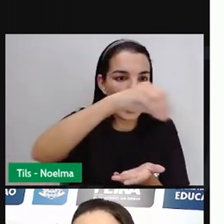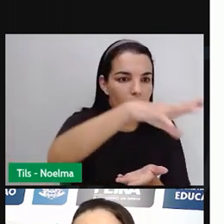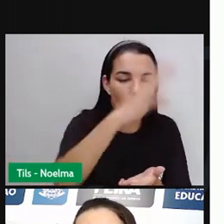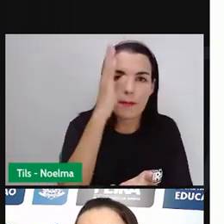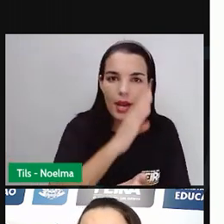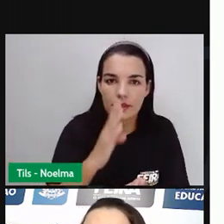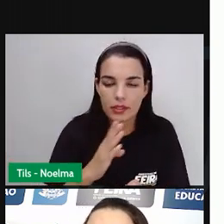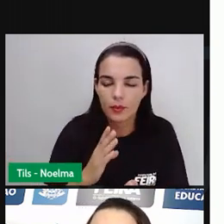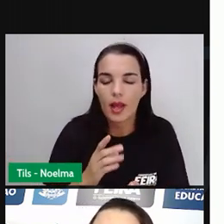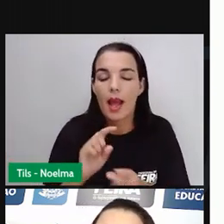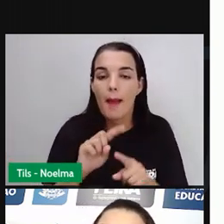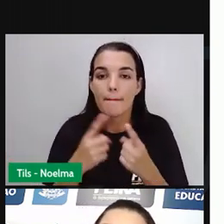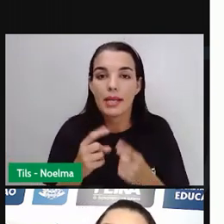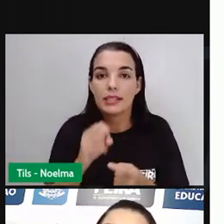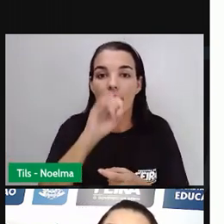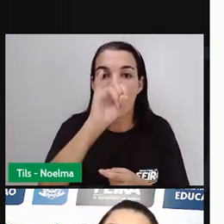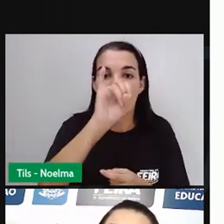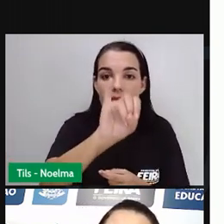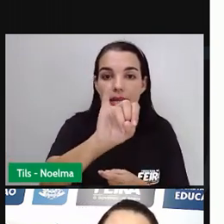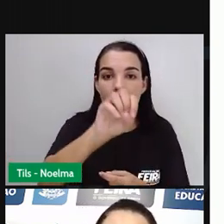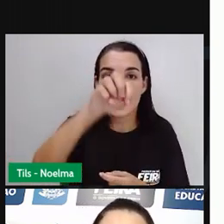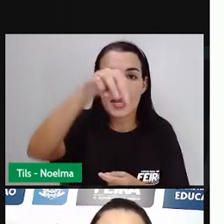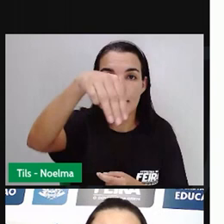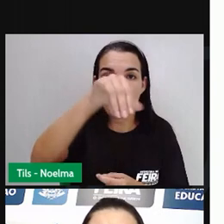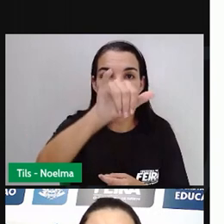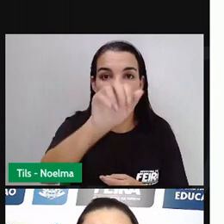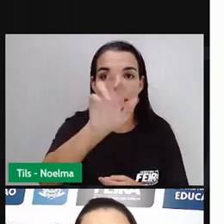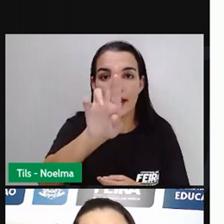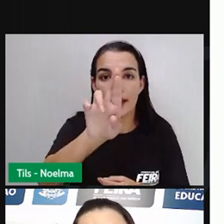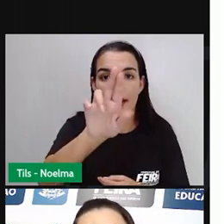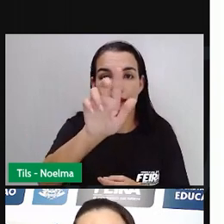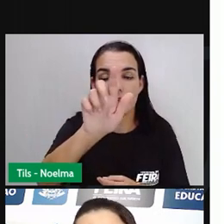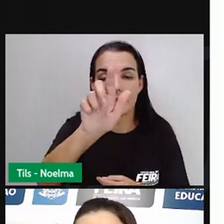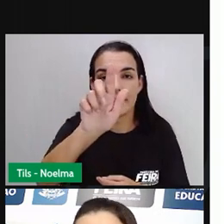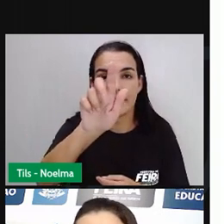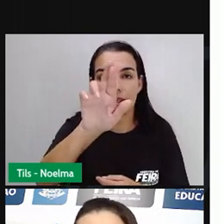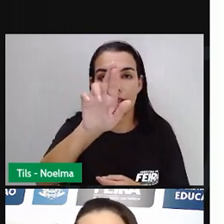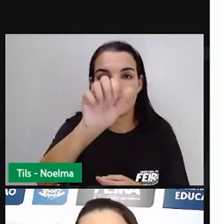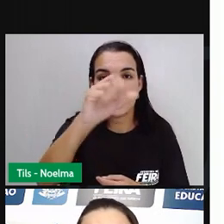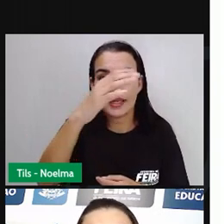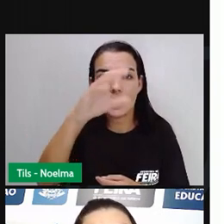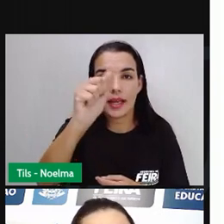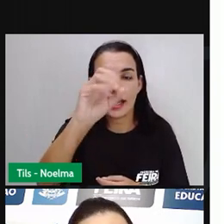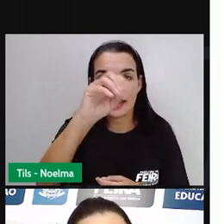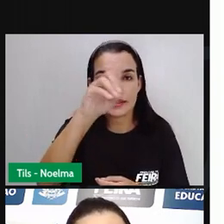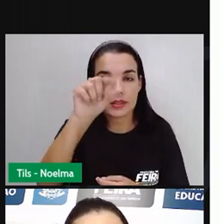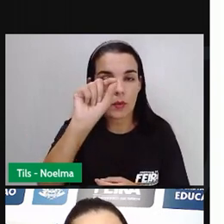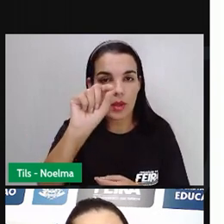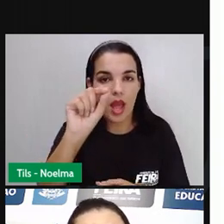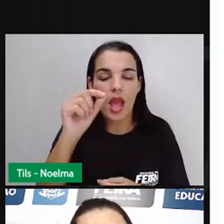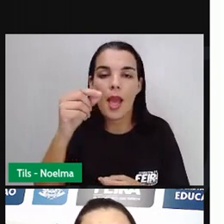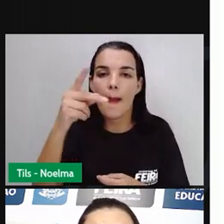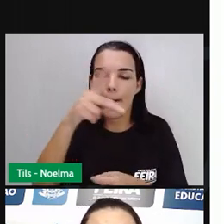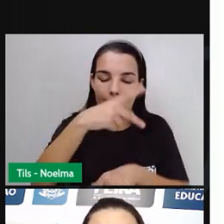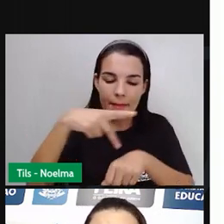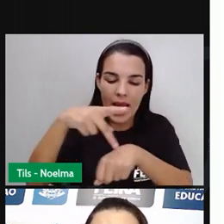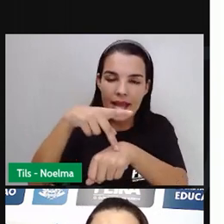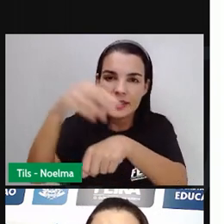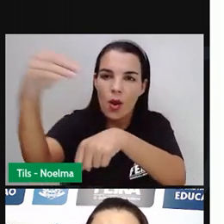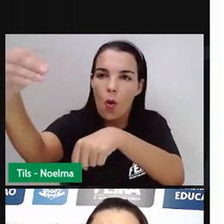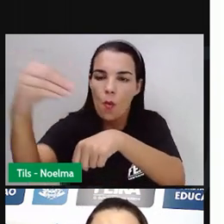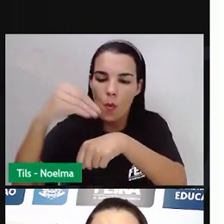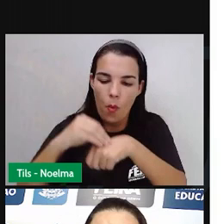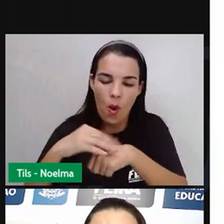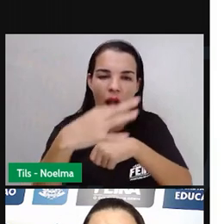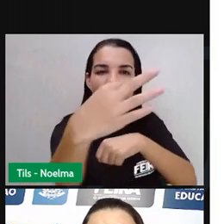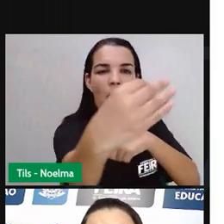no nosso país. Foi o que aconteceu com o Brasil já desde o período colonial, né? E pré-colonial também. Porque no período